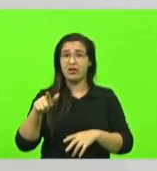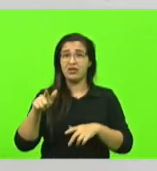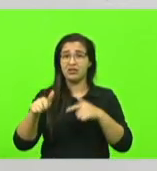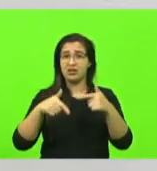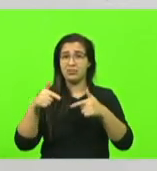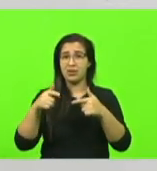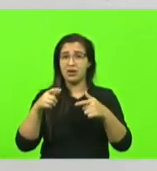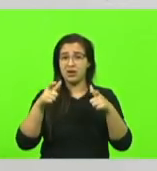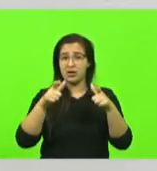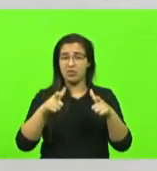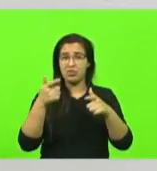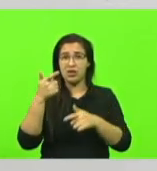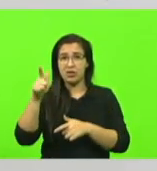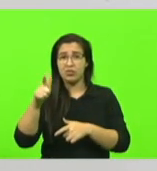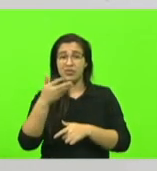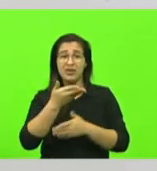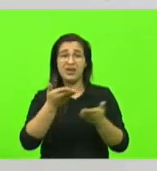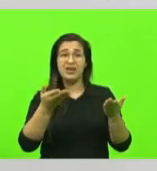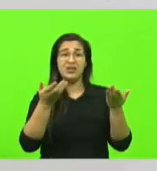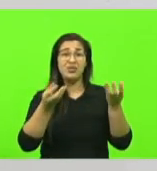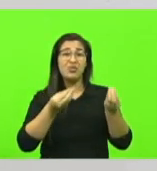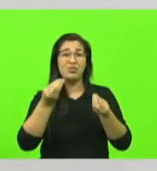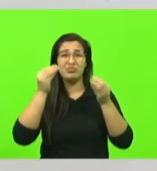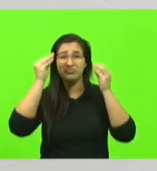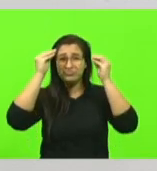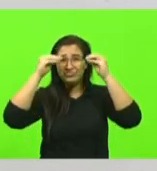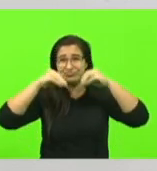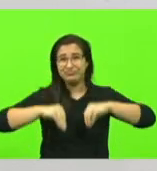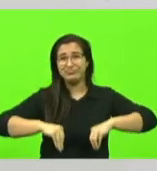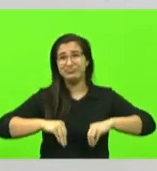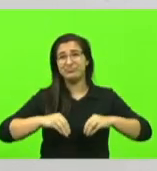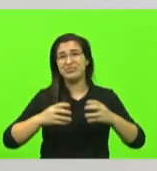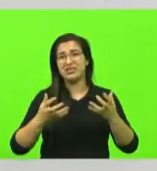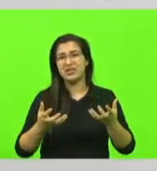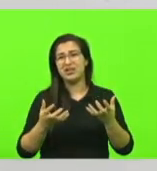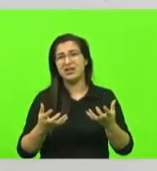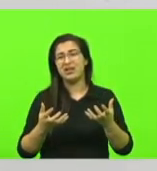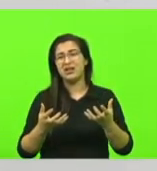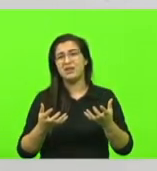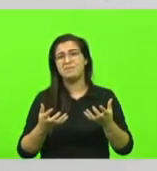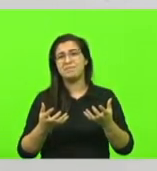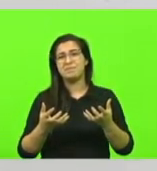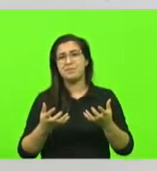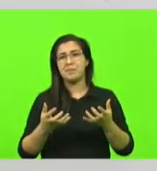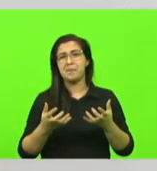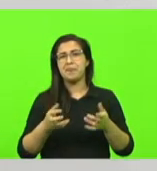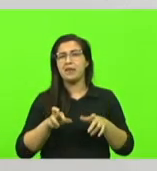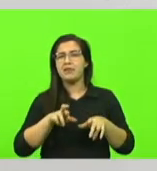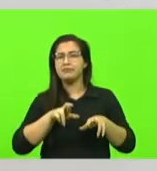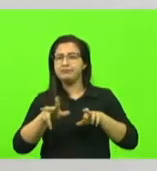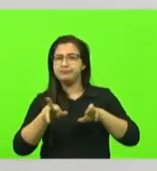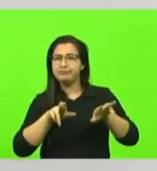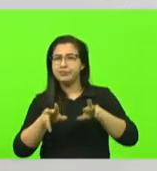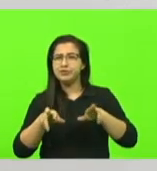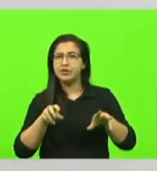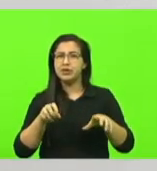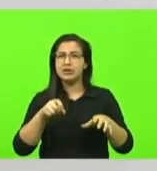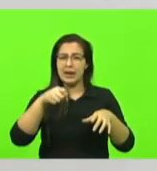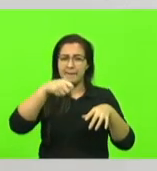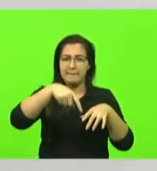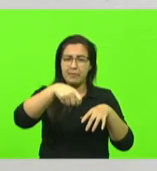praticamente desistindo dessa cultura que exige tratos culturais diferenciados na hora do plantio